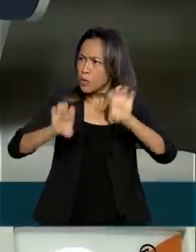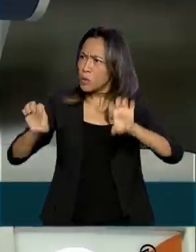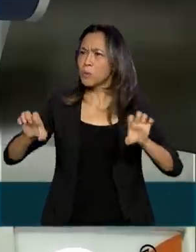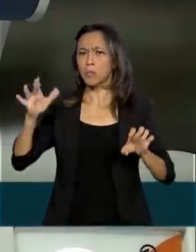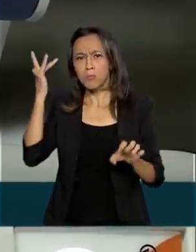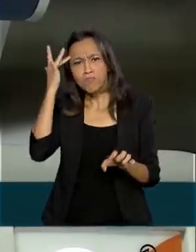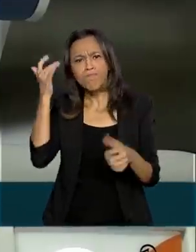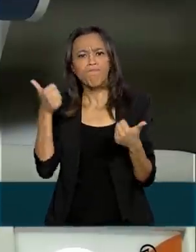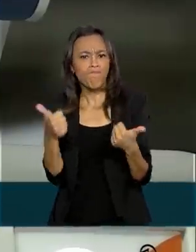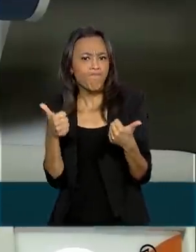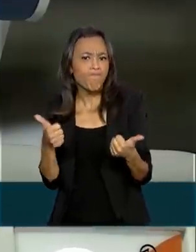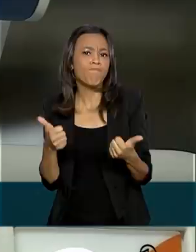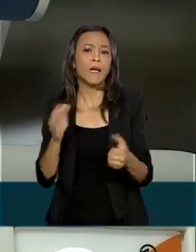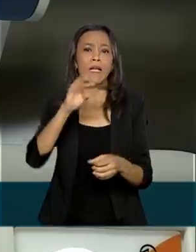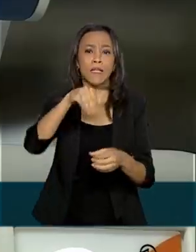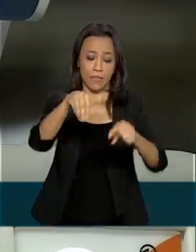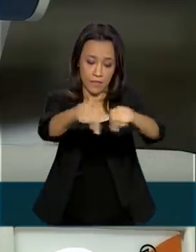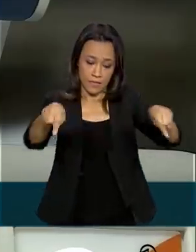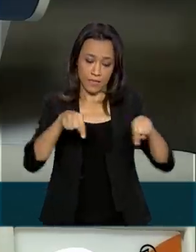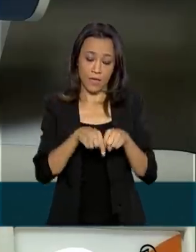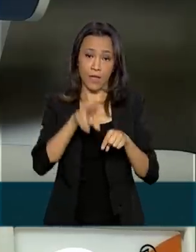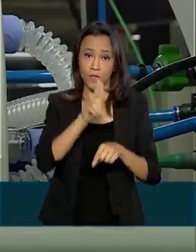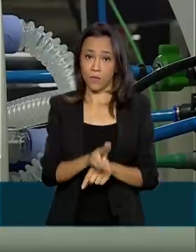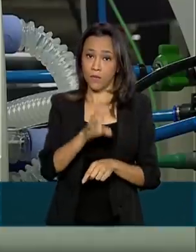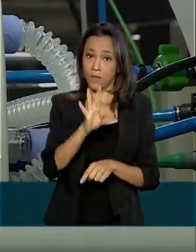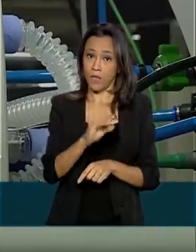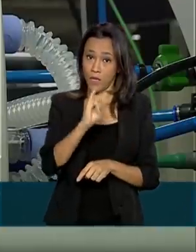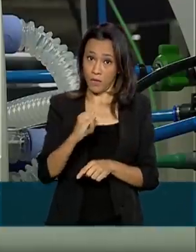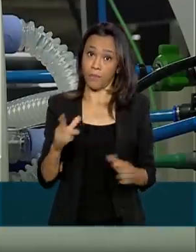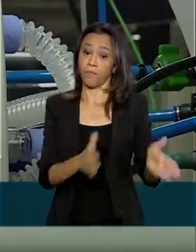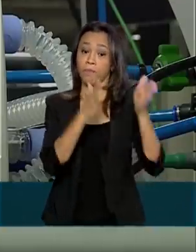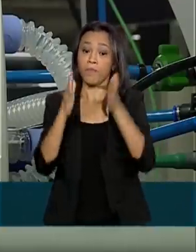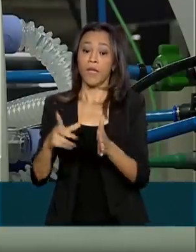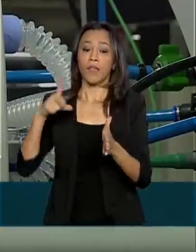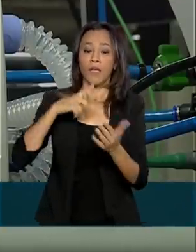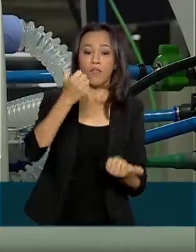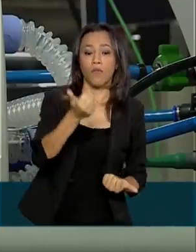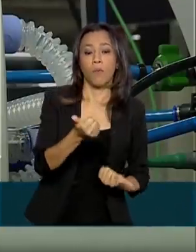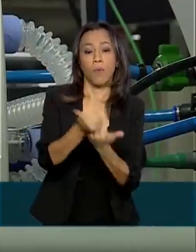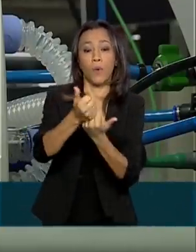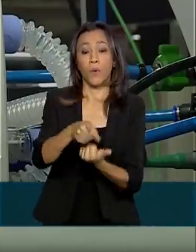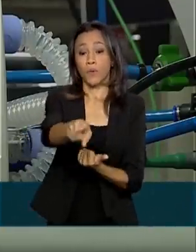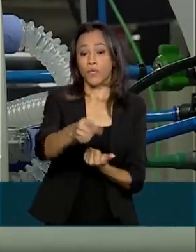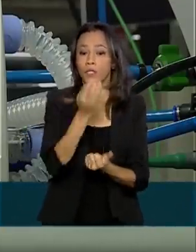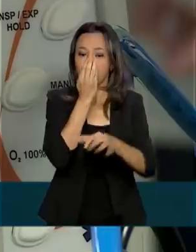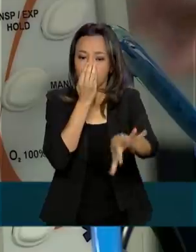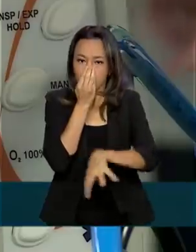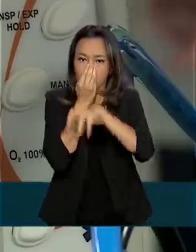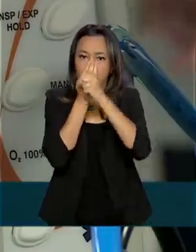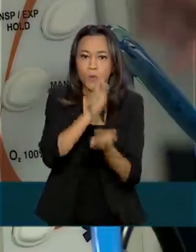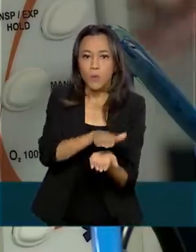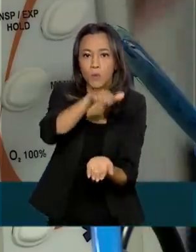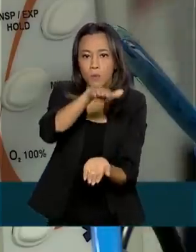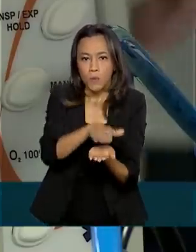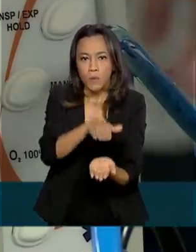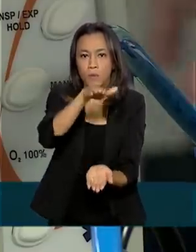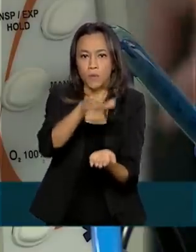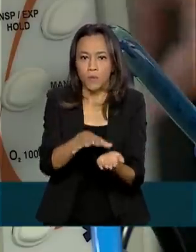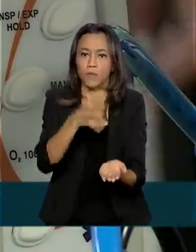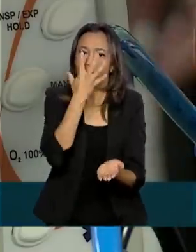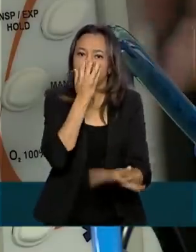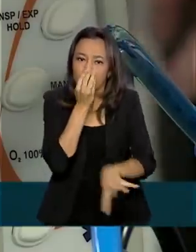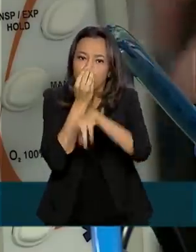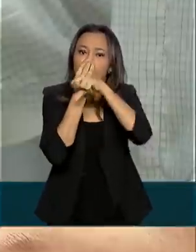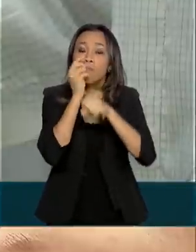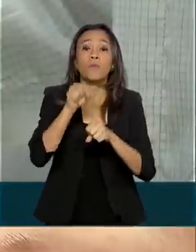UTI. Em outra frente, houve o reforço de 3.700 ventiladores pulmonares nas unidades de saúde